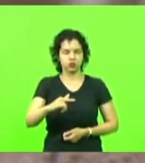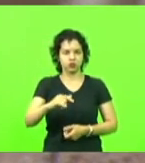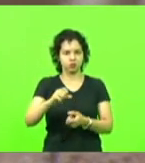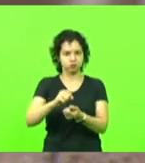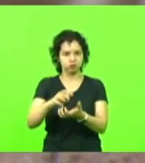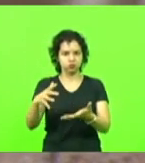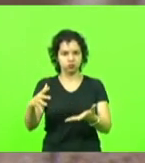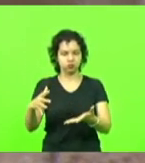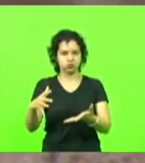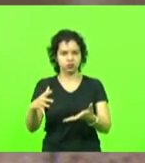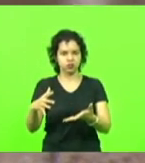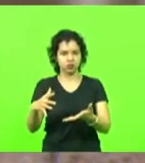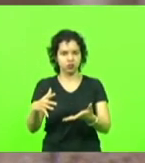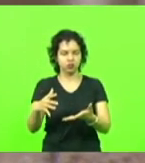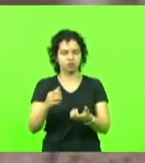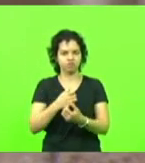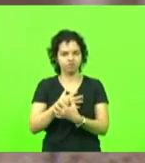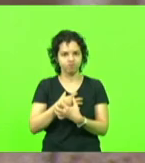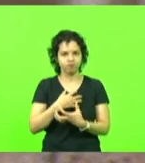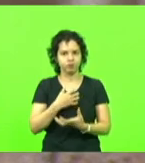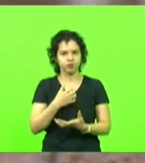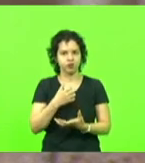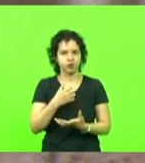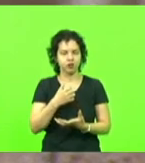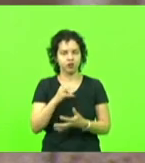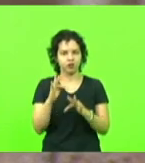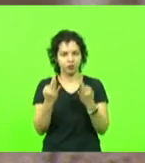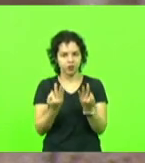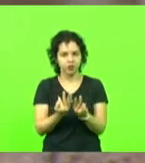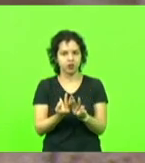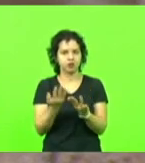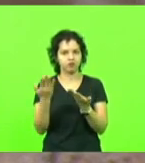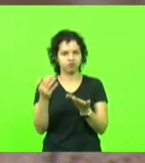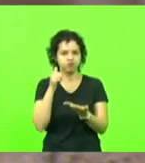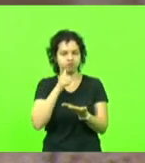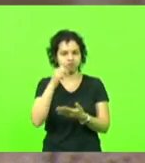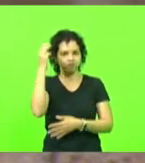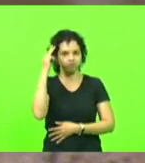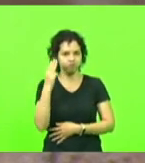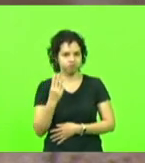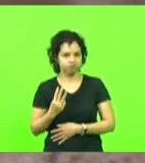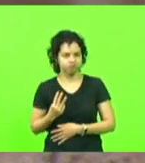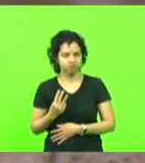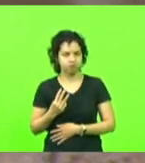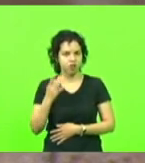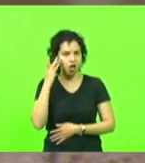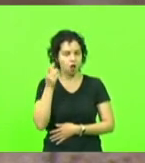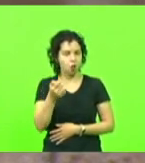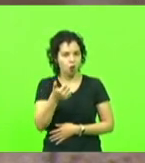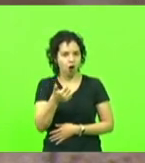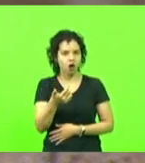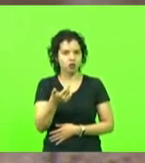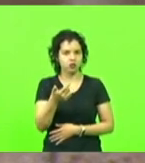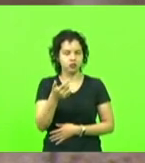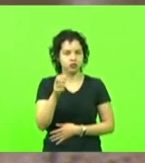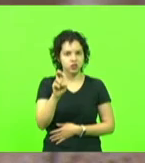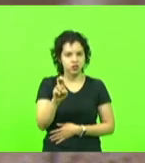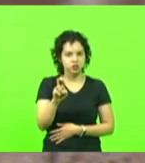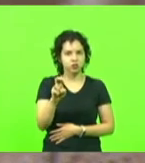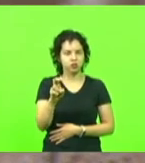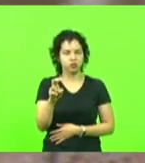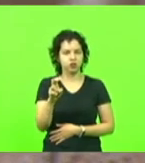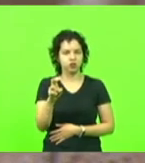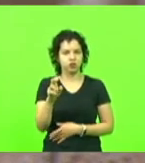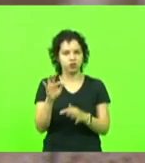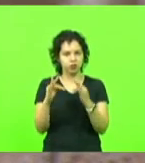da Marília Mendonça, acho que foi quatro ou cinco vítimas fatais, não tenho certeza que agora, mas